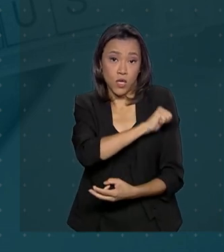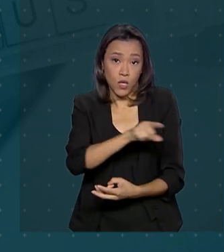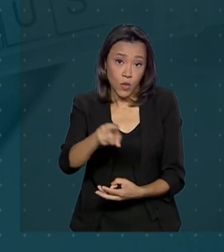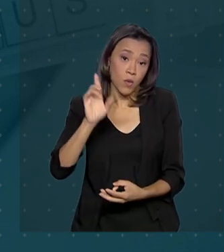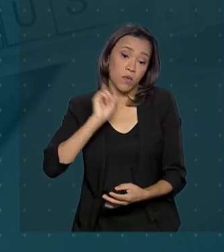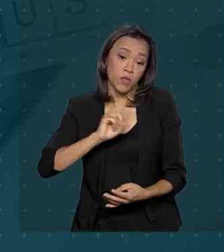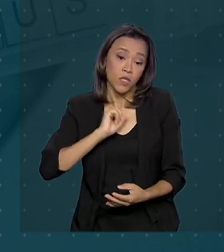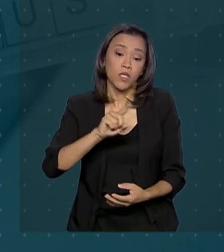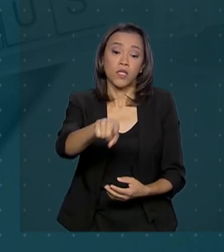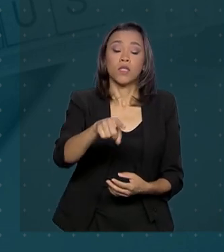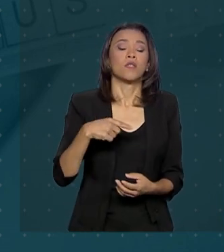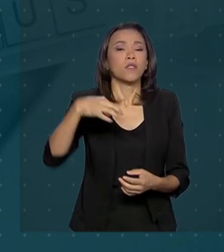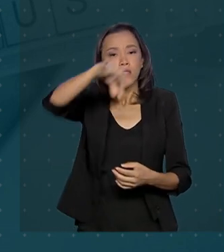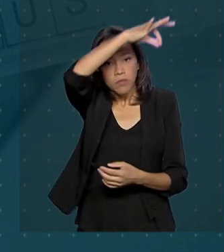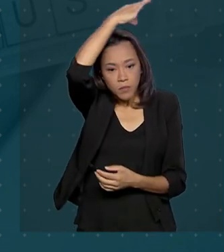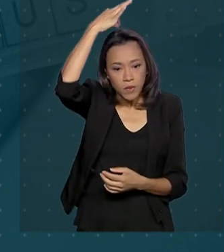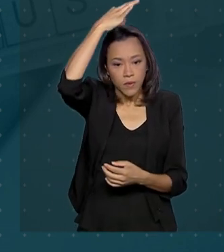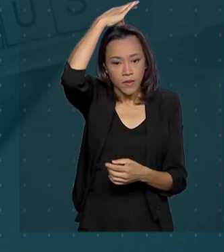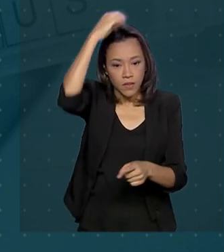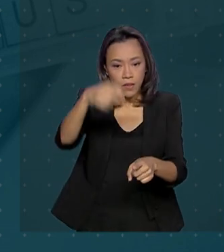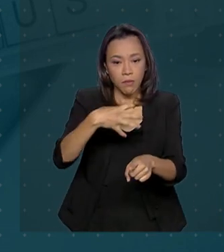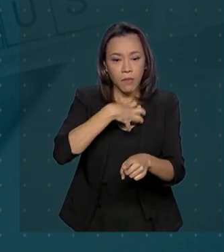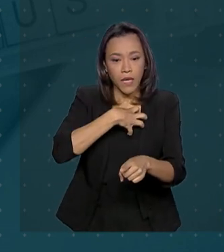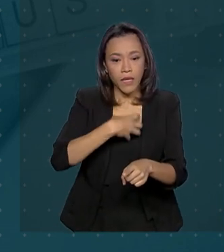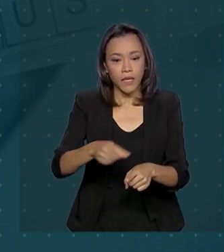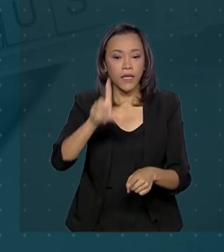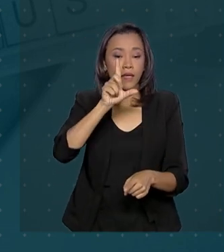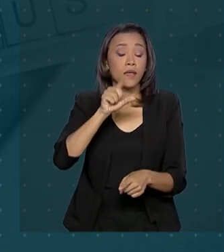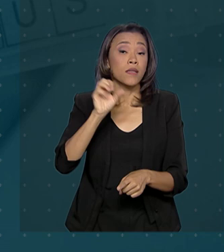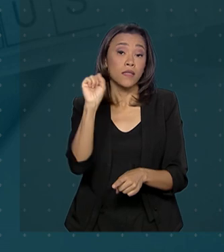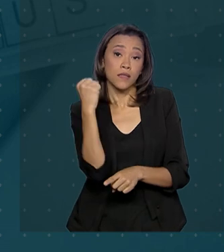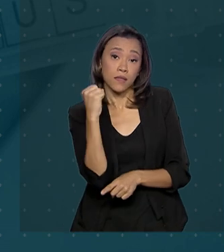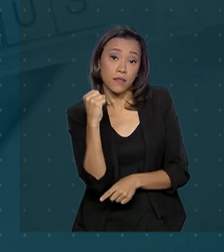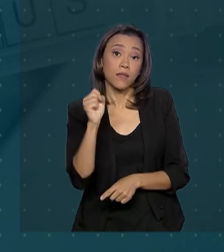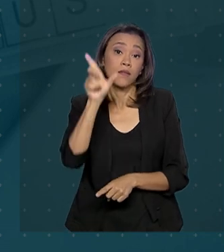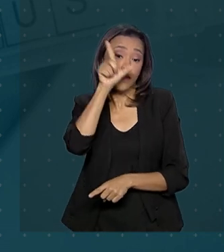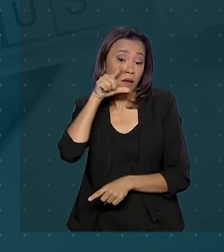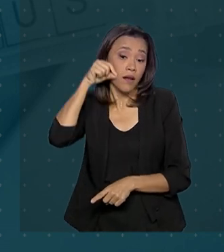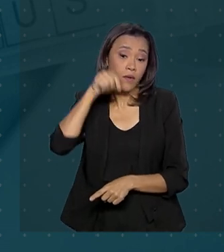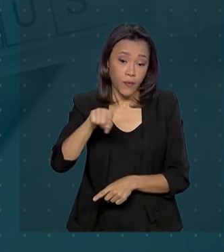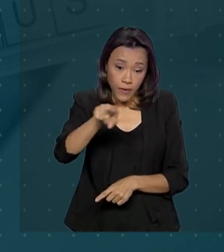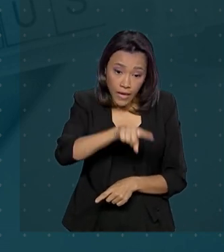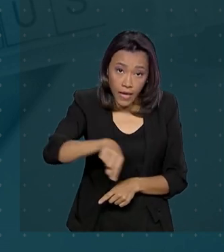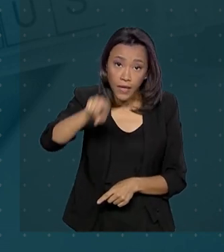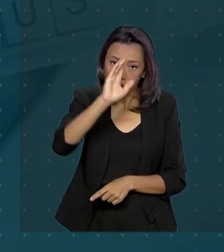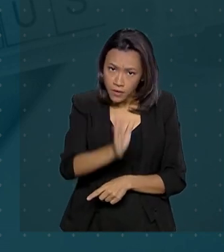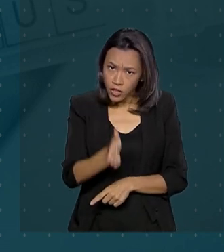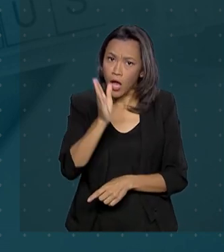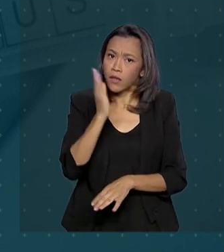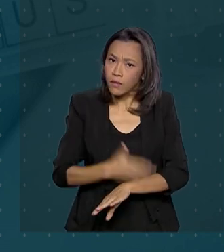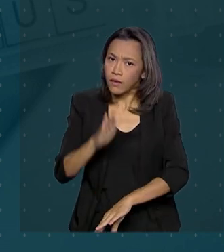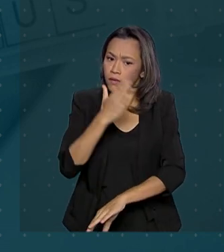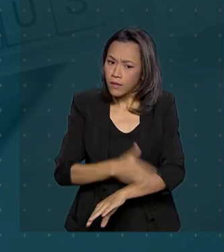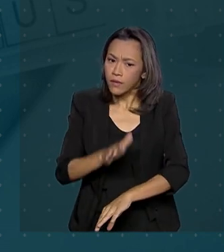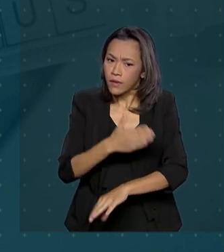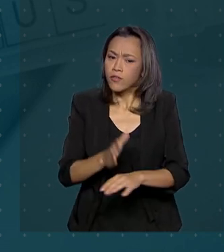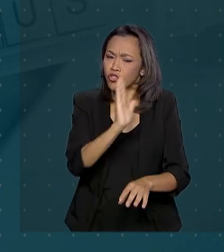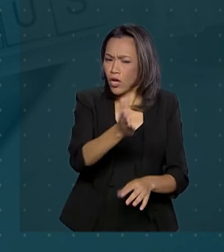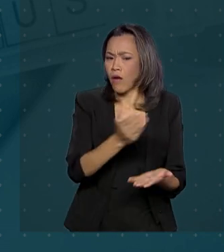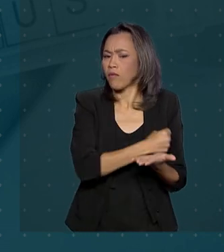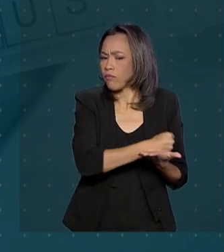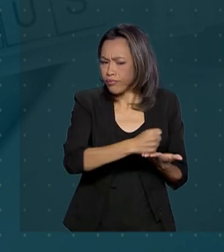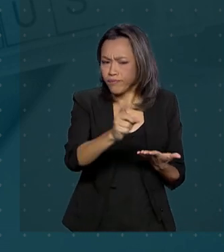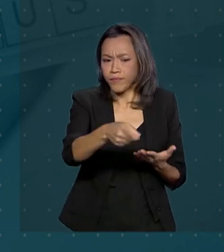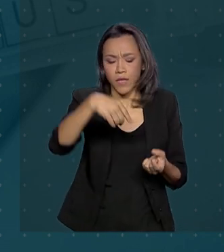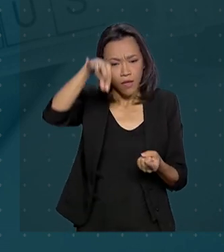Minas Gerais, Espírito Santo, Bahia, Sergipe e Alagoas. Já passaram pelo treinamento técnicos do Pará, de